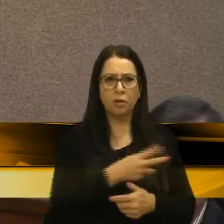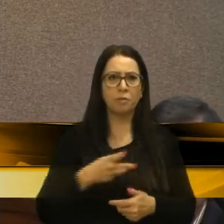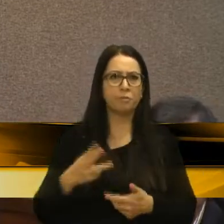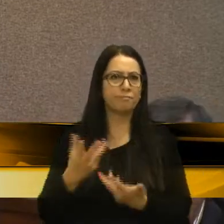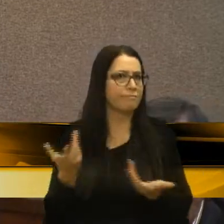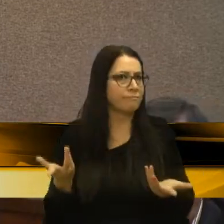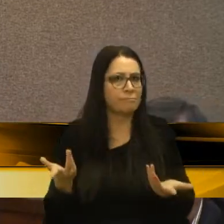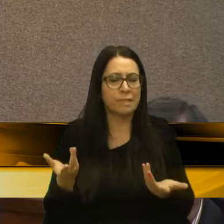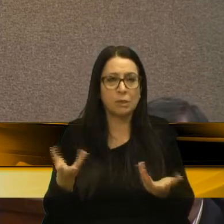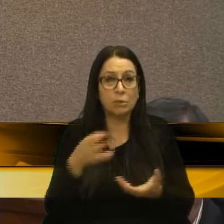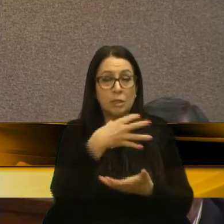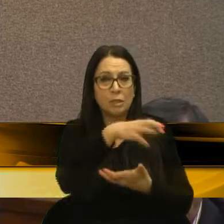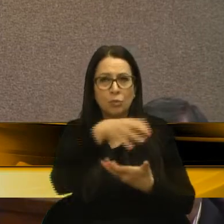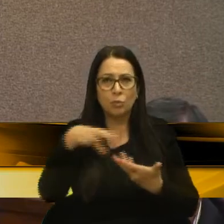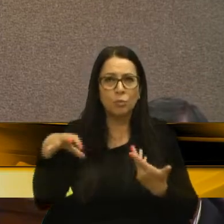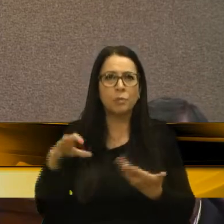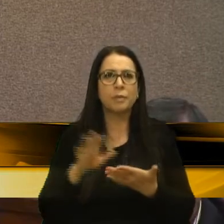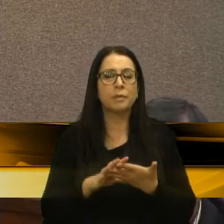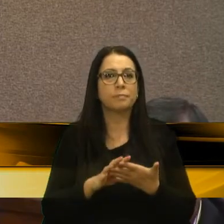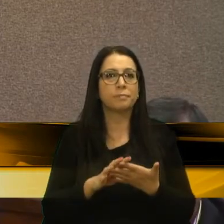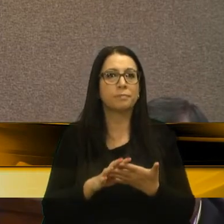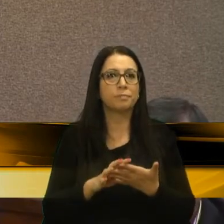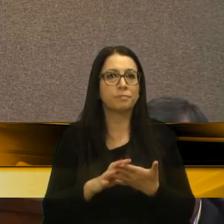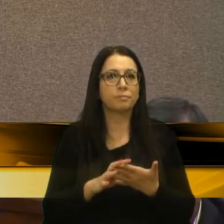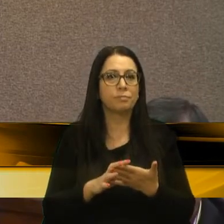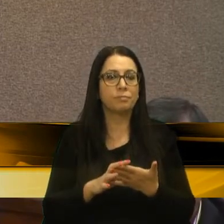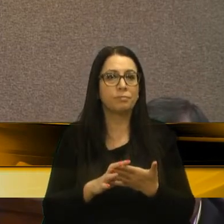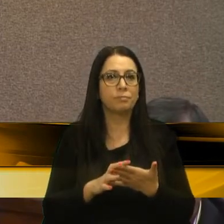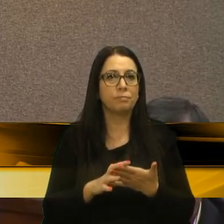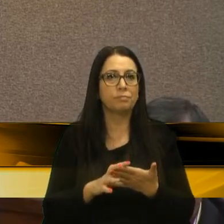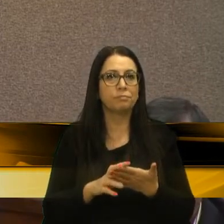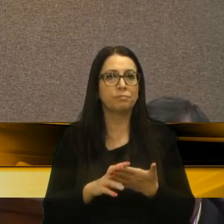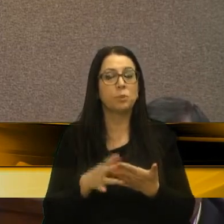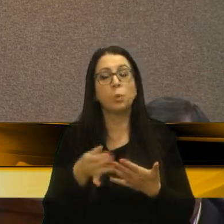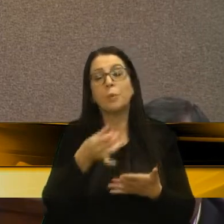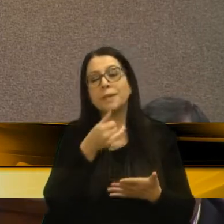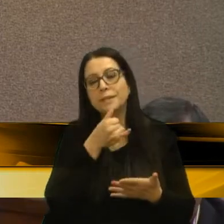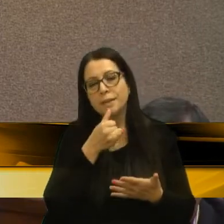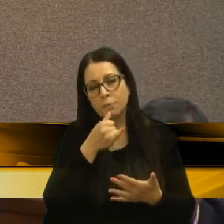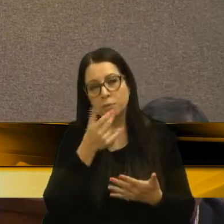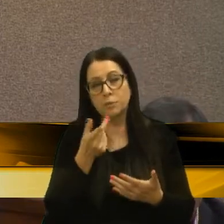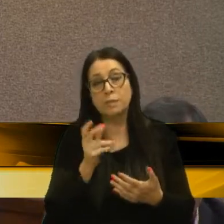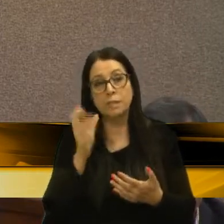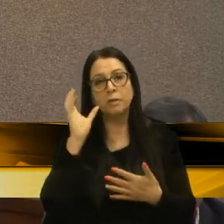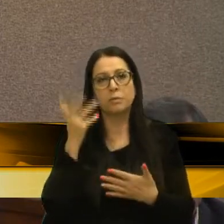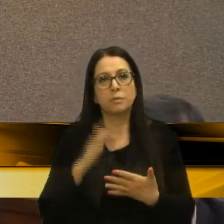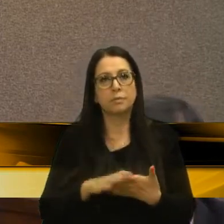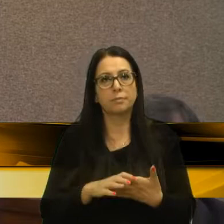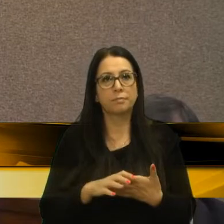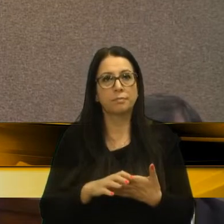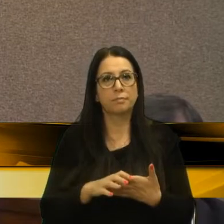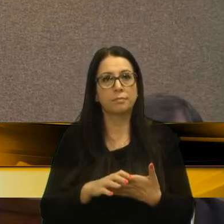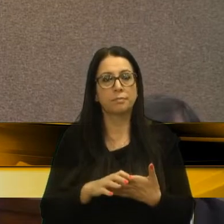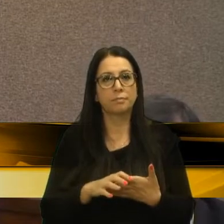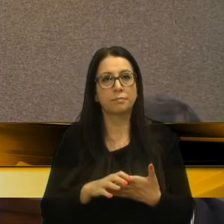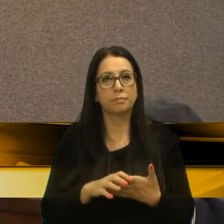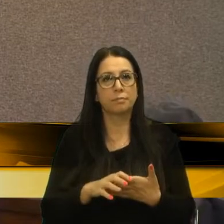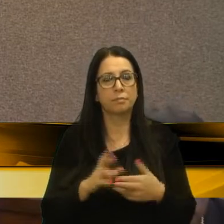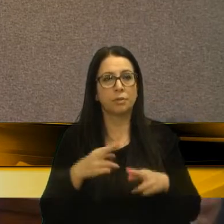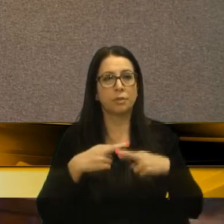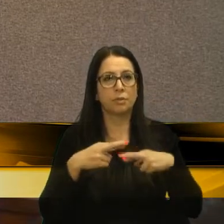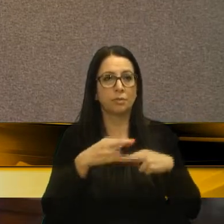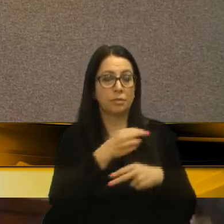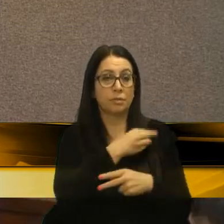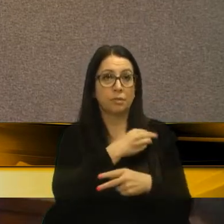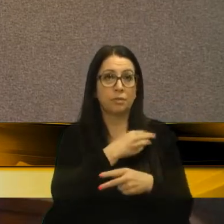saindo a nossa, digamos, por exemplo, se fosse que acontecesse uma Arondão, uma Marco Polo de